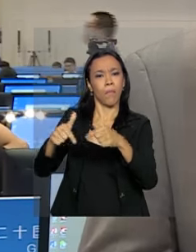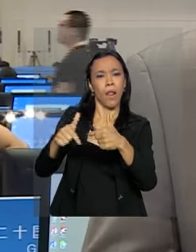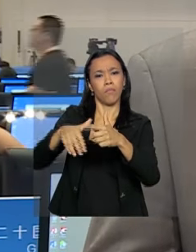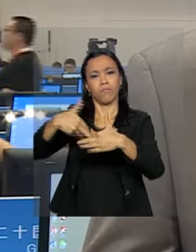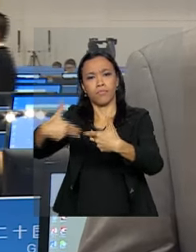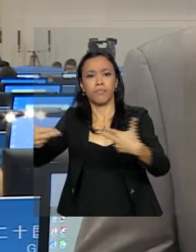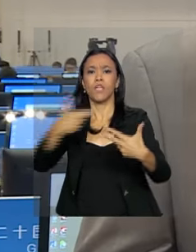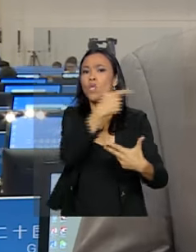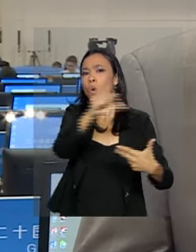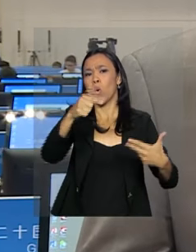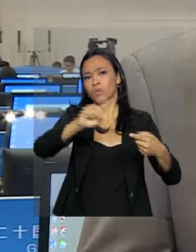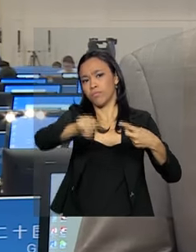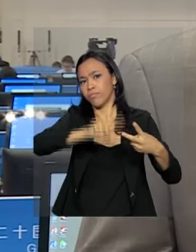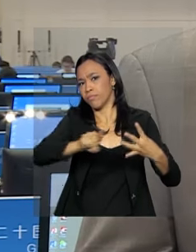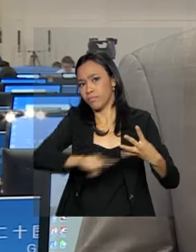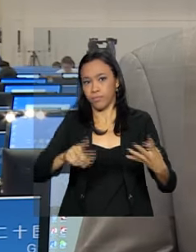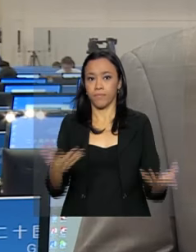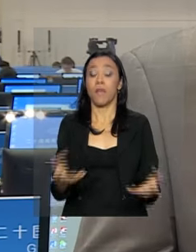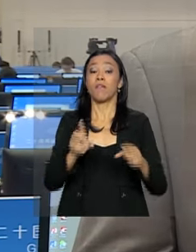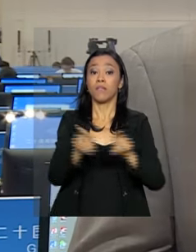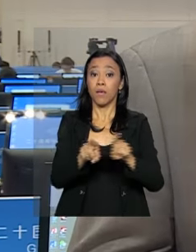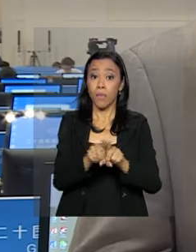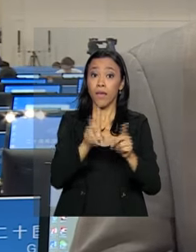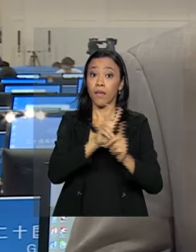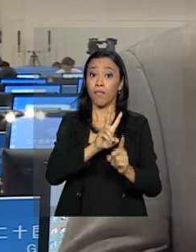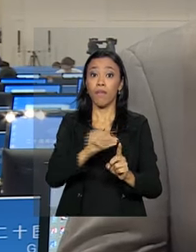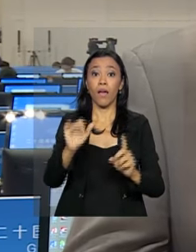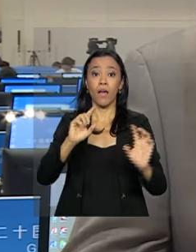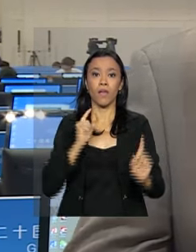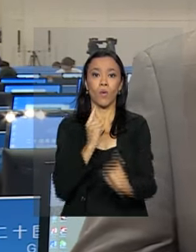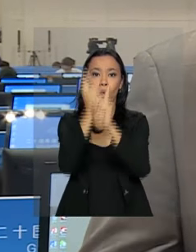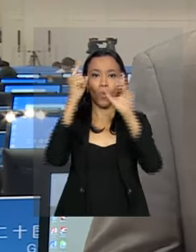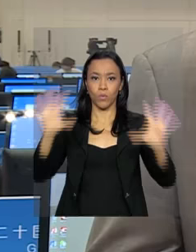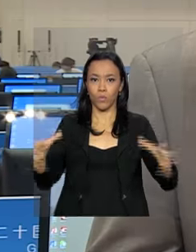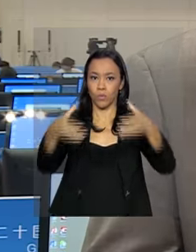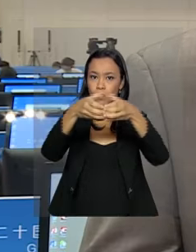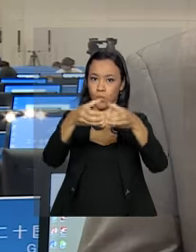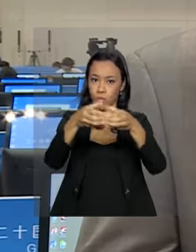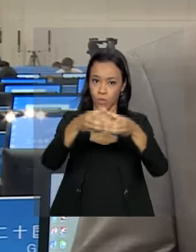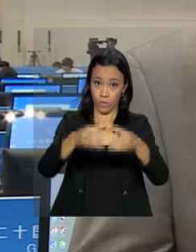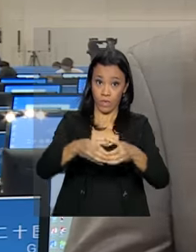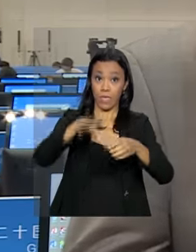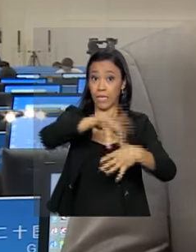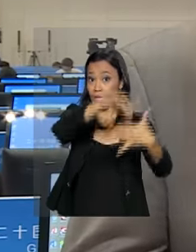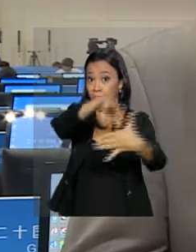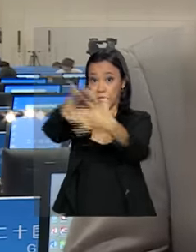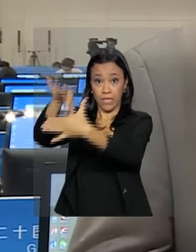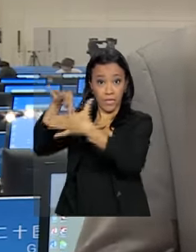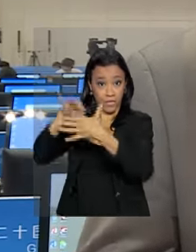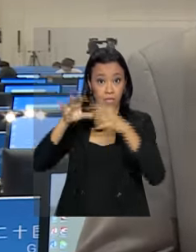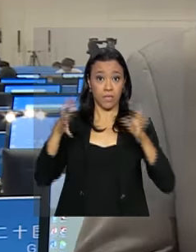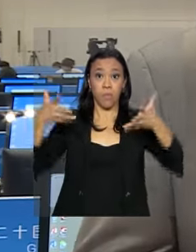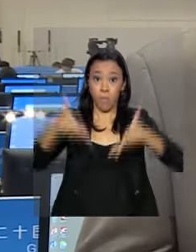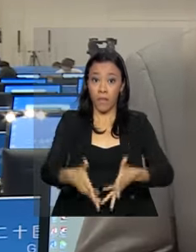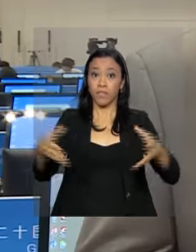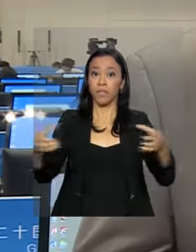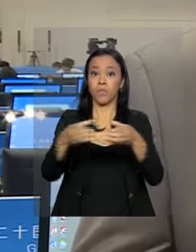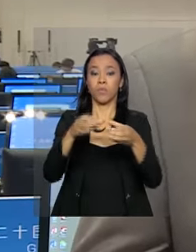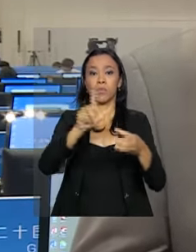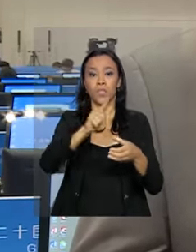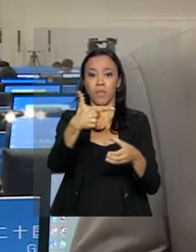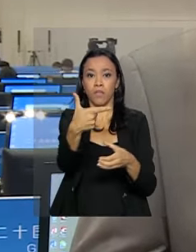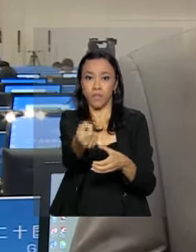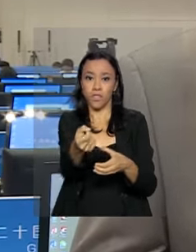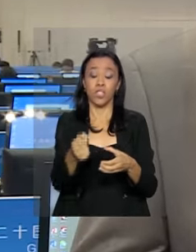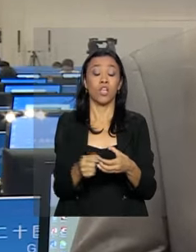atividades. Também são realizados encontros bilaterais entre os líderes dos países que fazem parte do grupo. Ao final